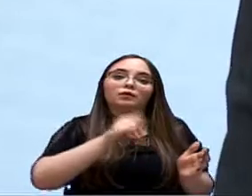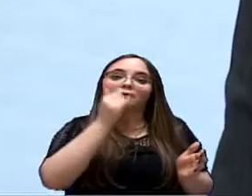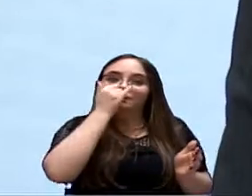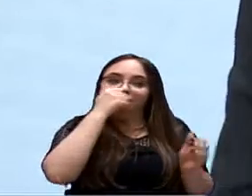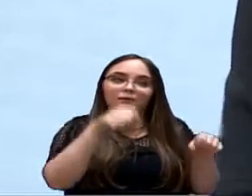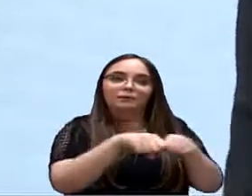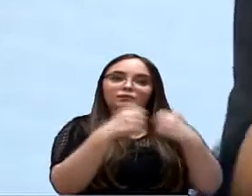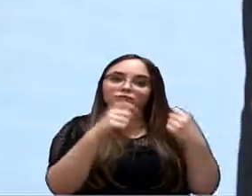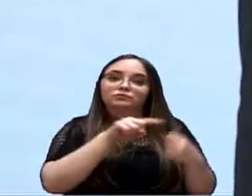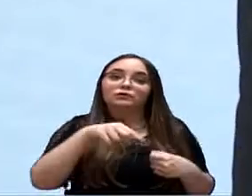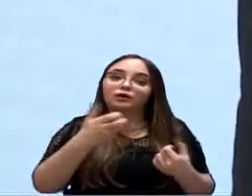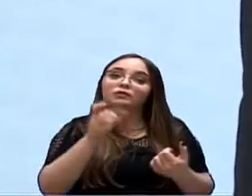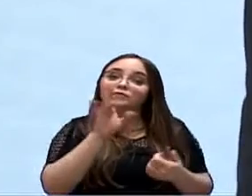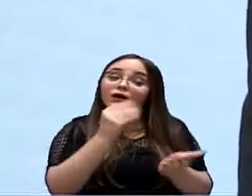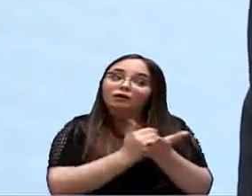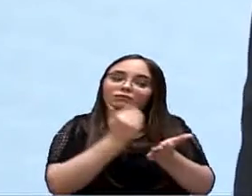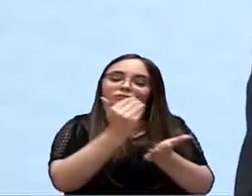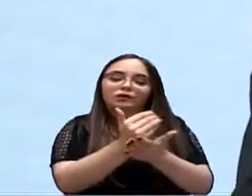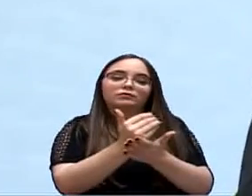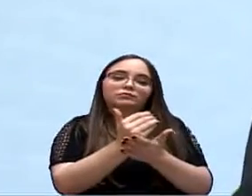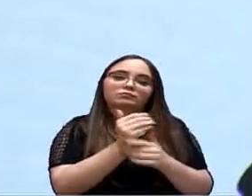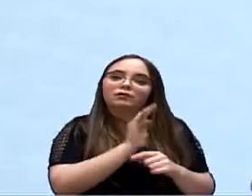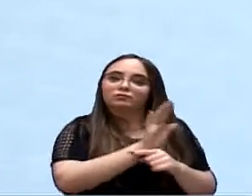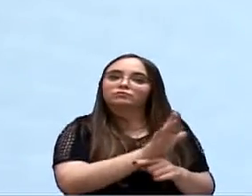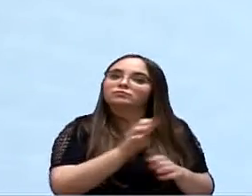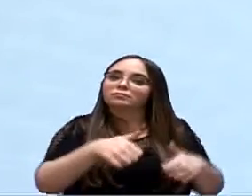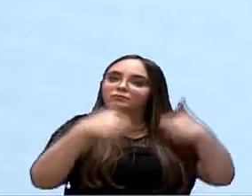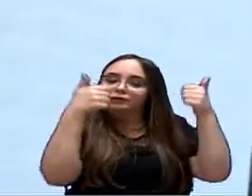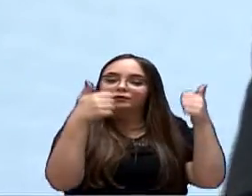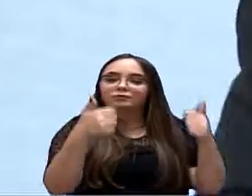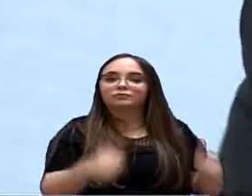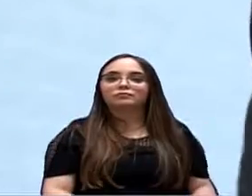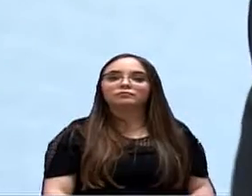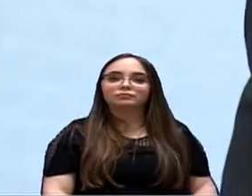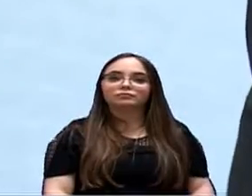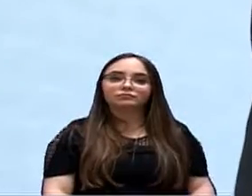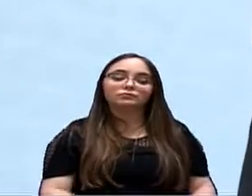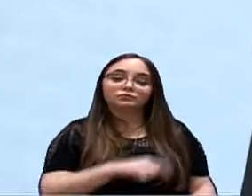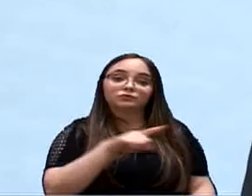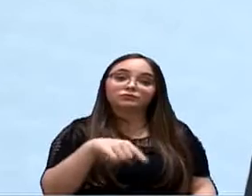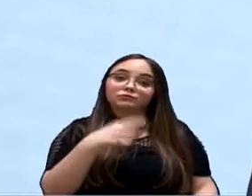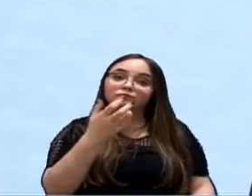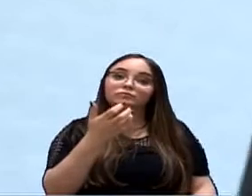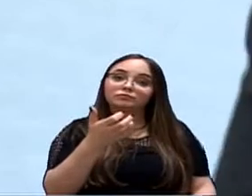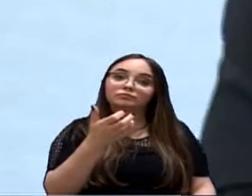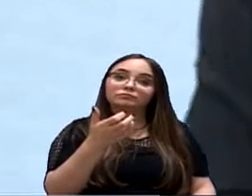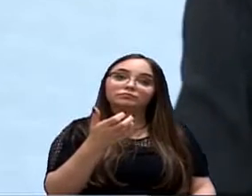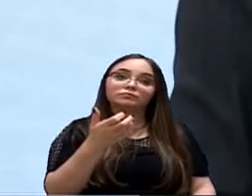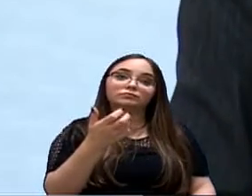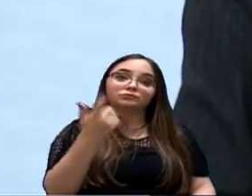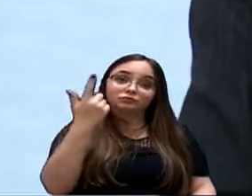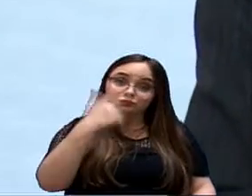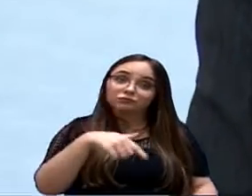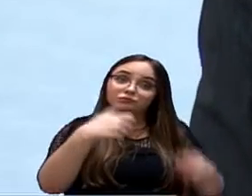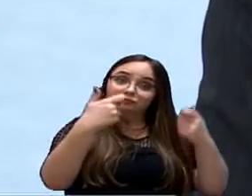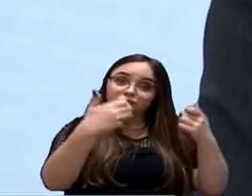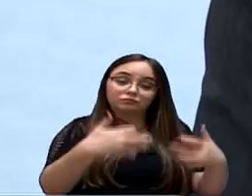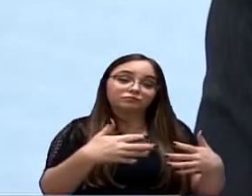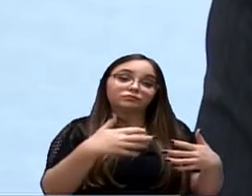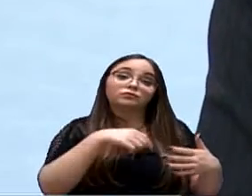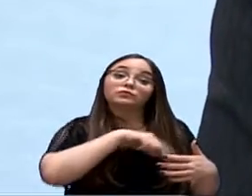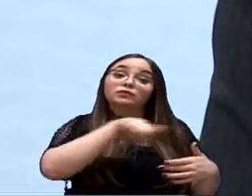nosso projeto da transparência da vacina vem agregar a prefeitura e eu digo, enfatizo mais uma vez, o nosso objetivo é